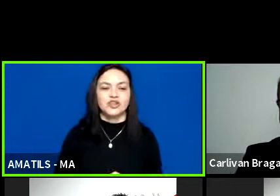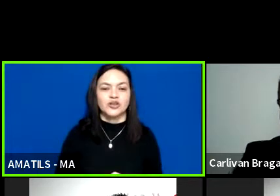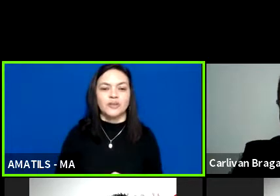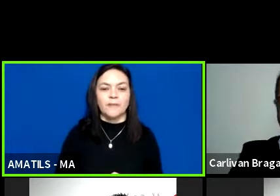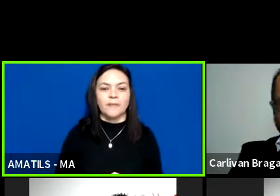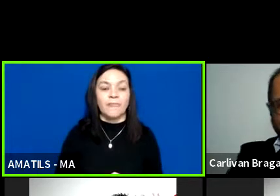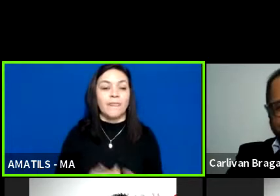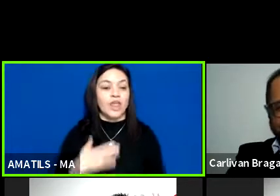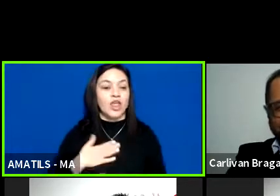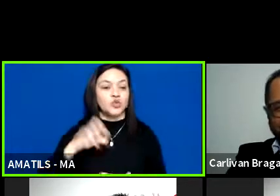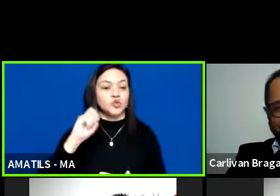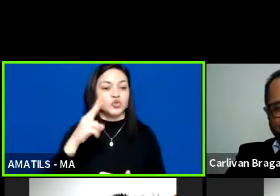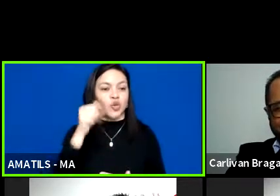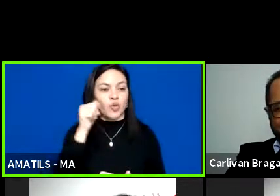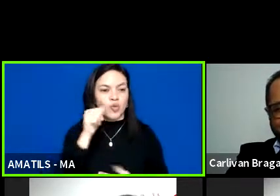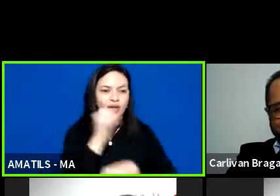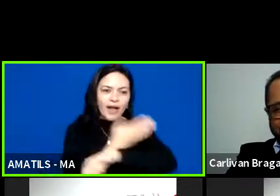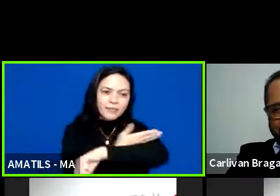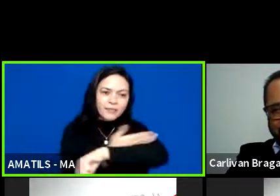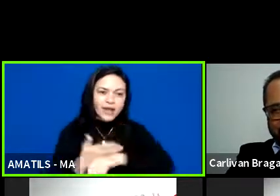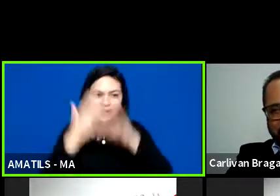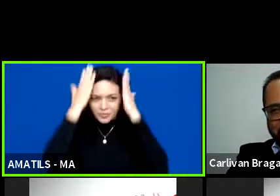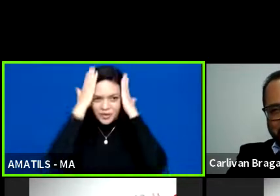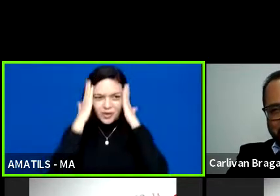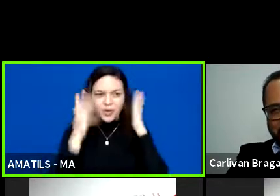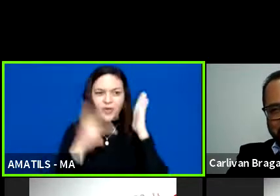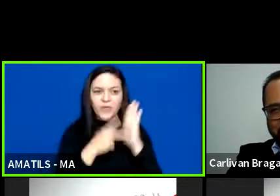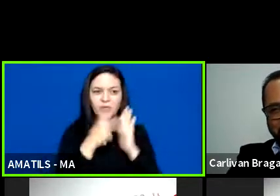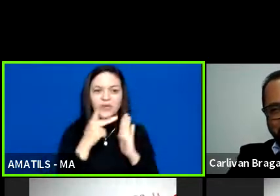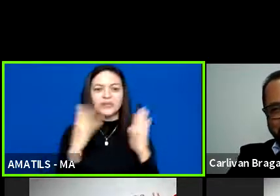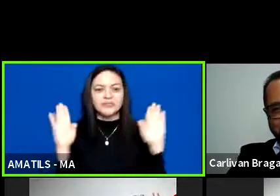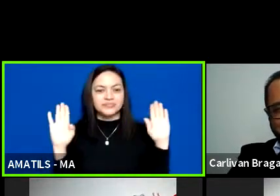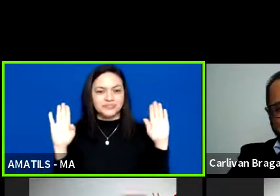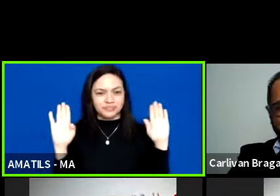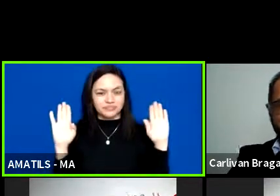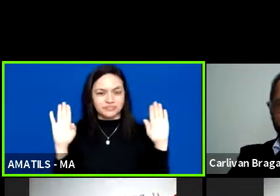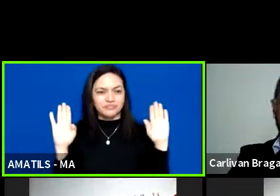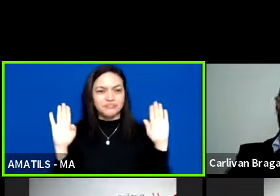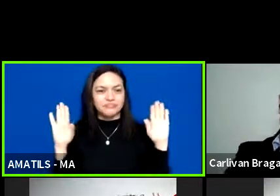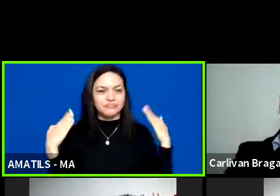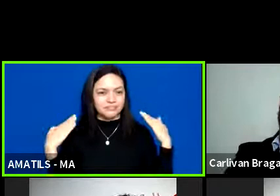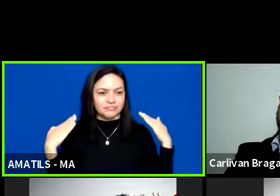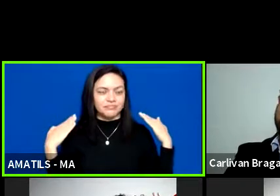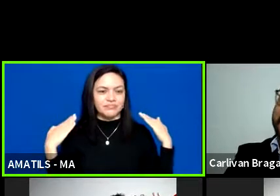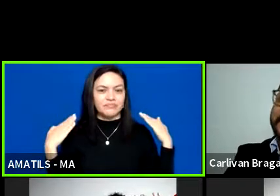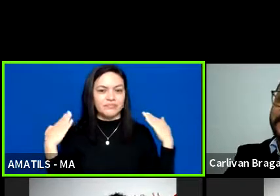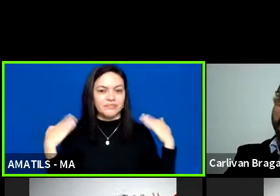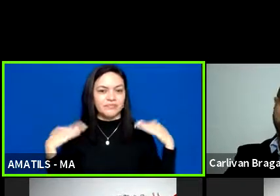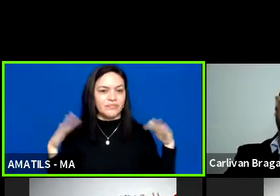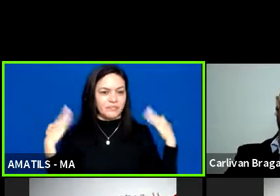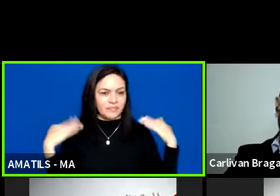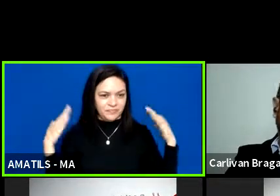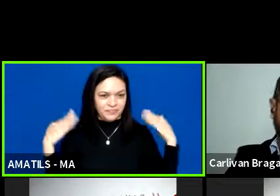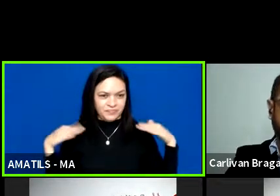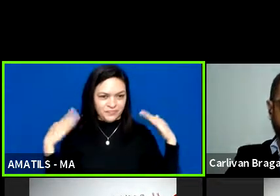Eu sou mulher de pele clara, meu cabelo liso, meu sinal em Libras são as duas mãos próximas ao cabelo, num leve movimento.